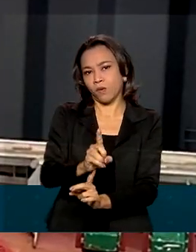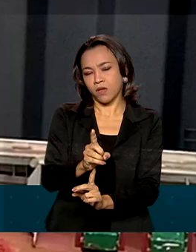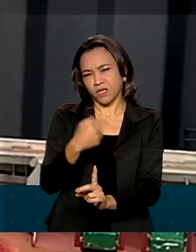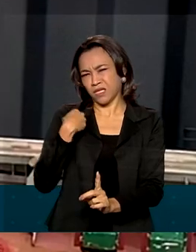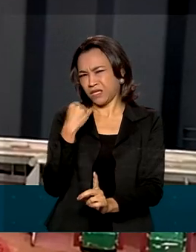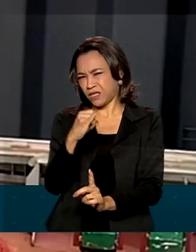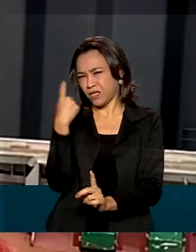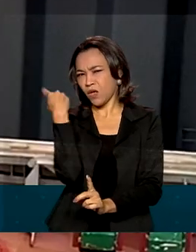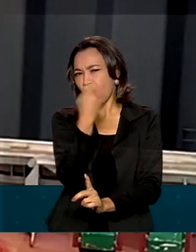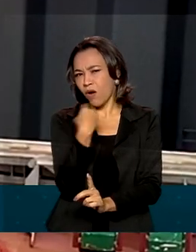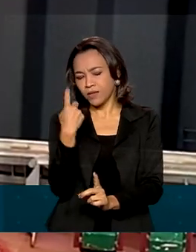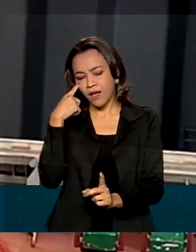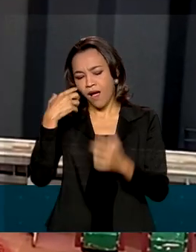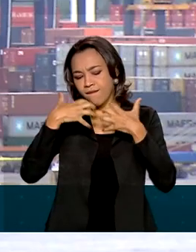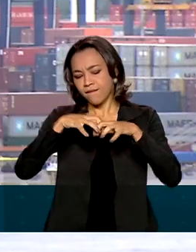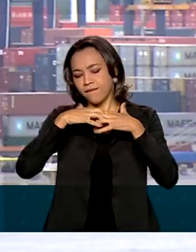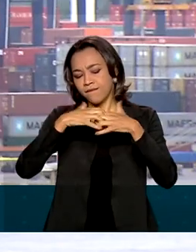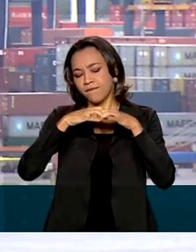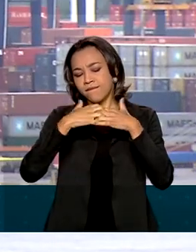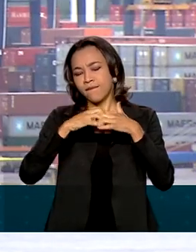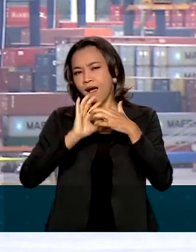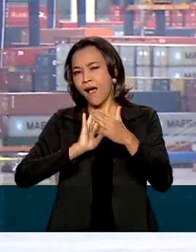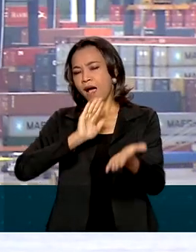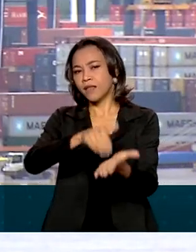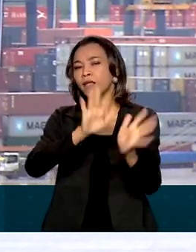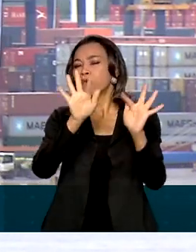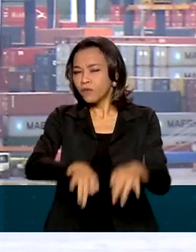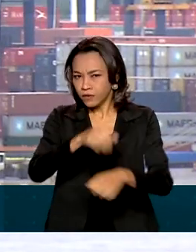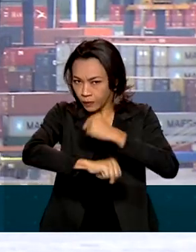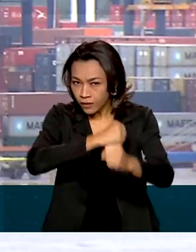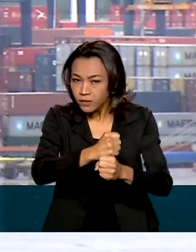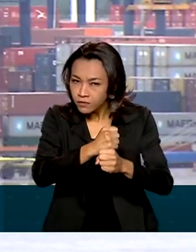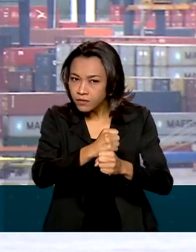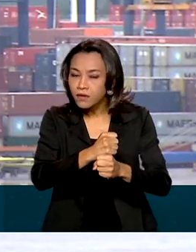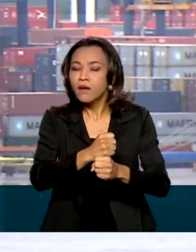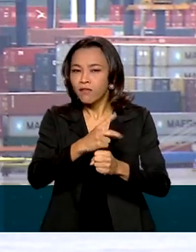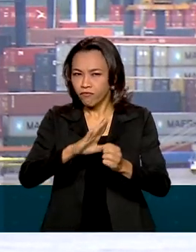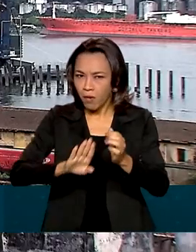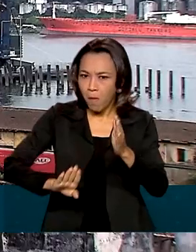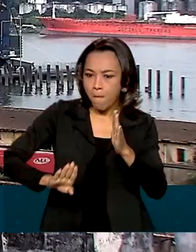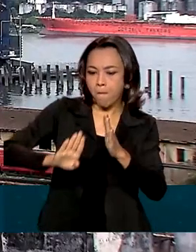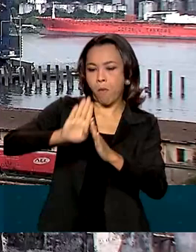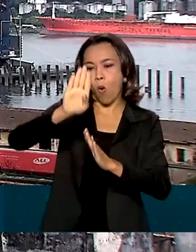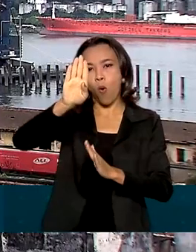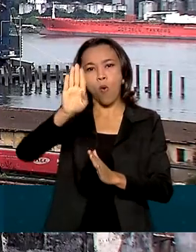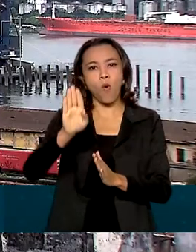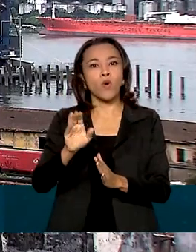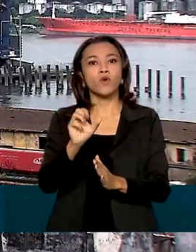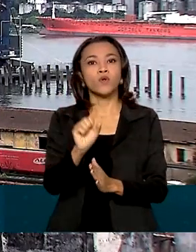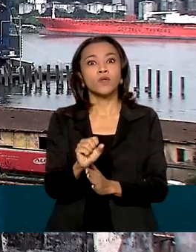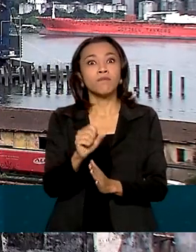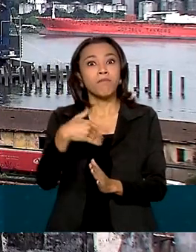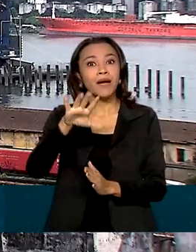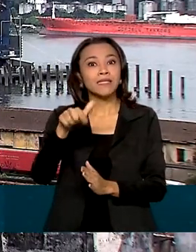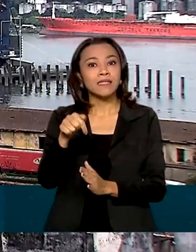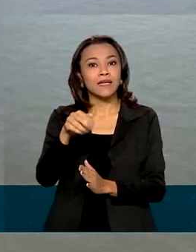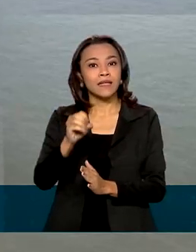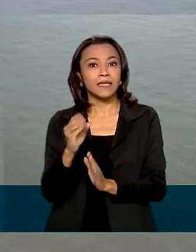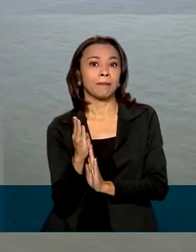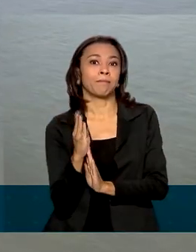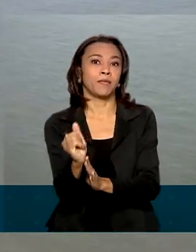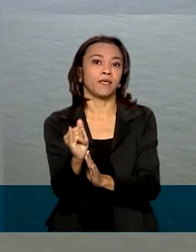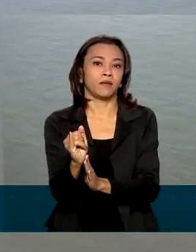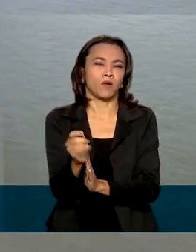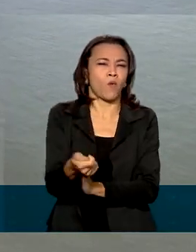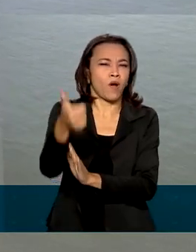anualizarmos essa projeção para até o final do ano, nós vamos ter um superávit expressivo de mais 70 bilhões de dólares e